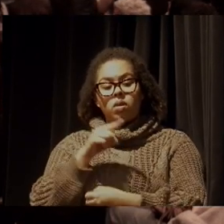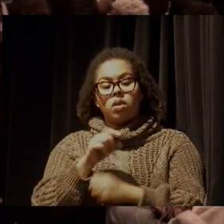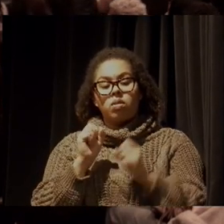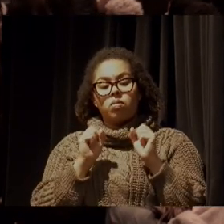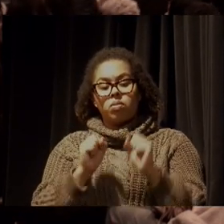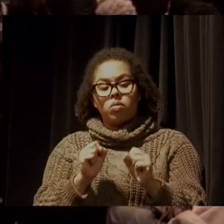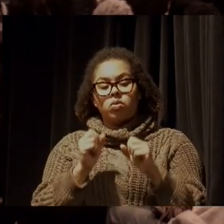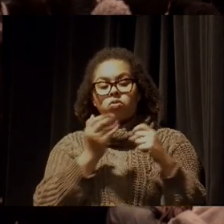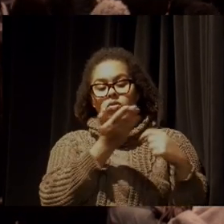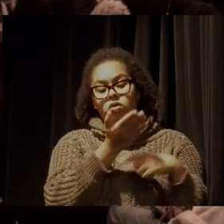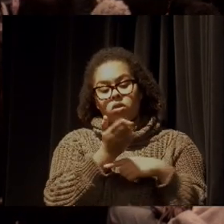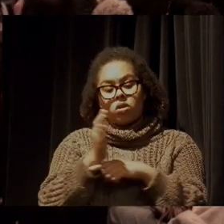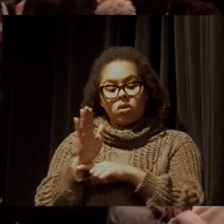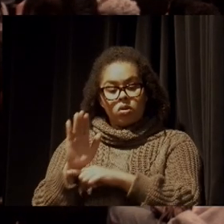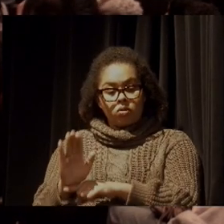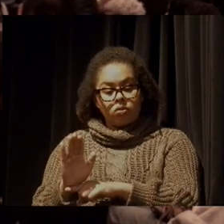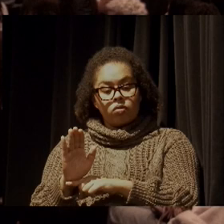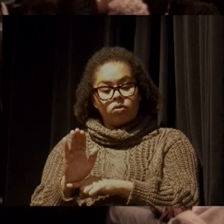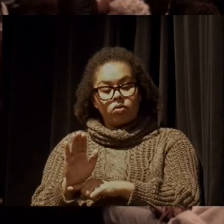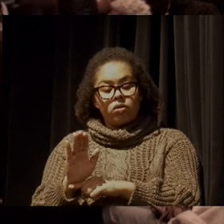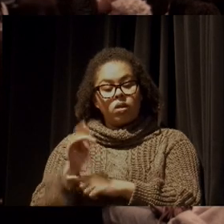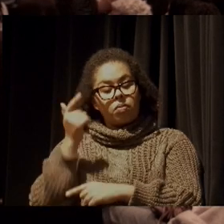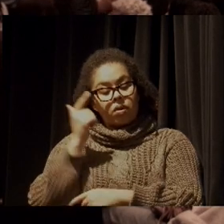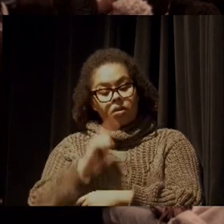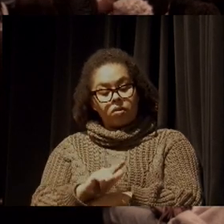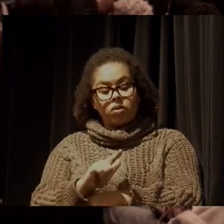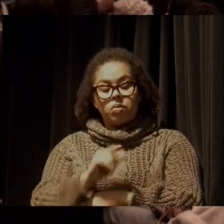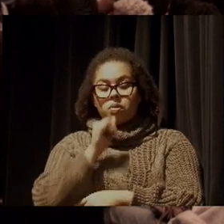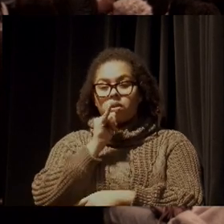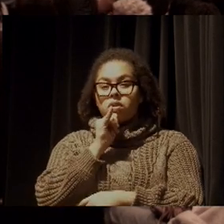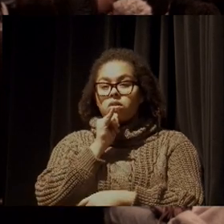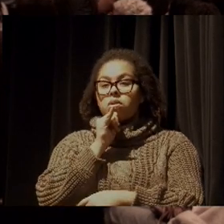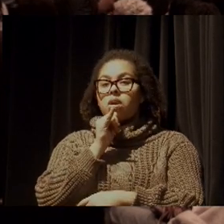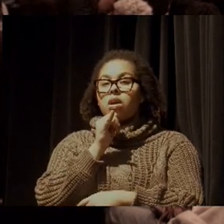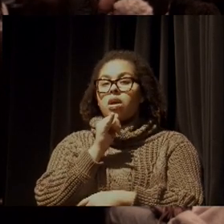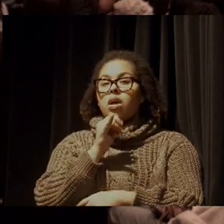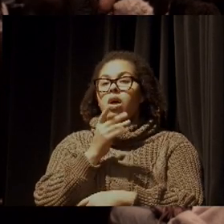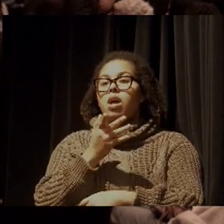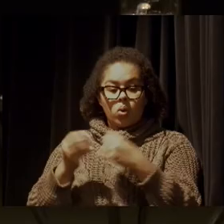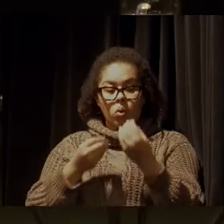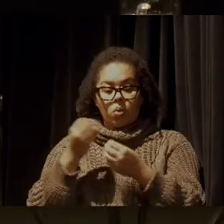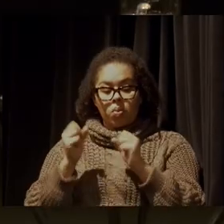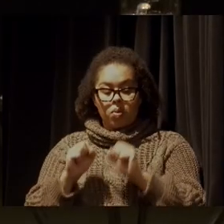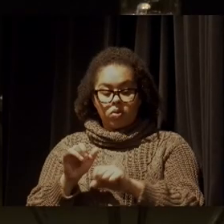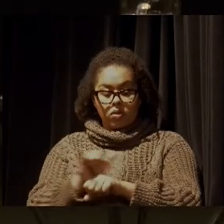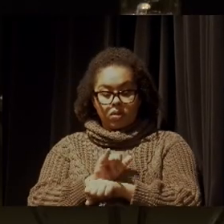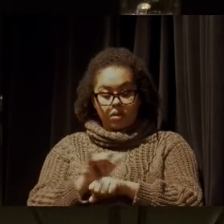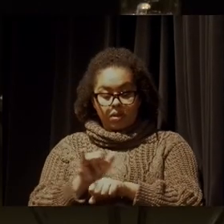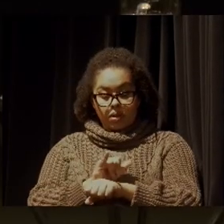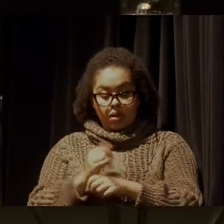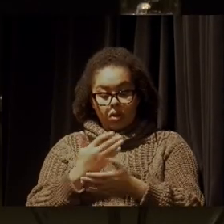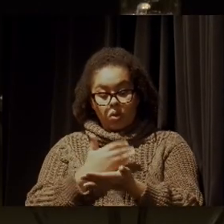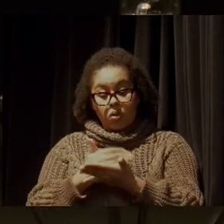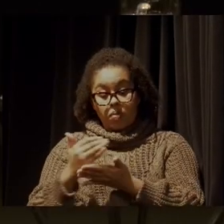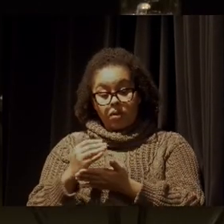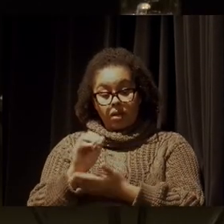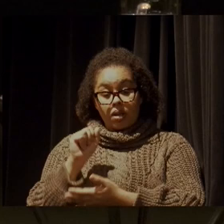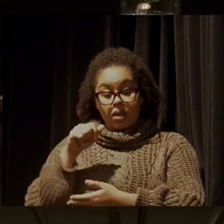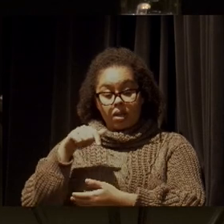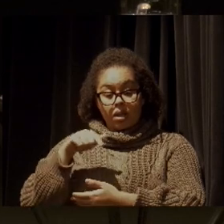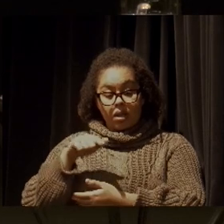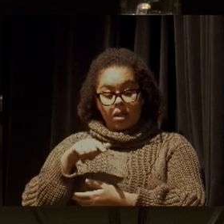colaborar mais ativamente para o fim do analfabetismo ambiental? Vou começar com a Ângela, que teve